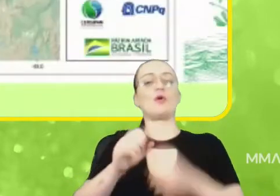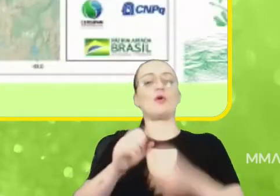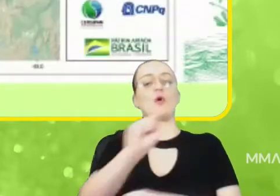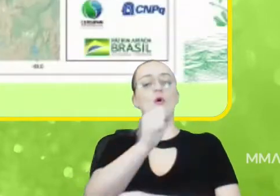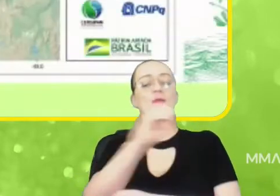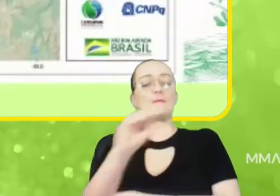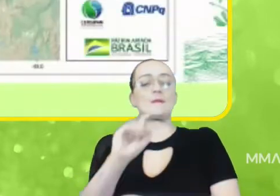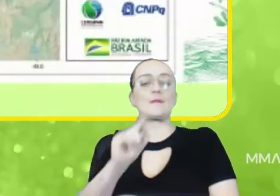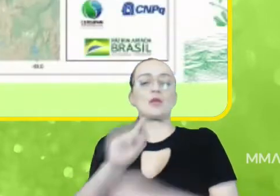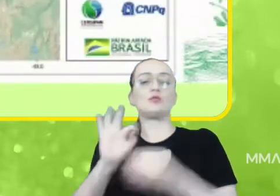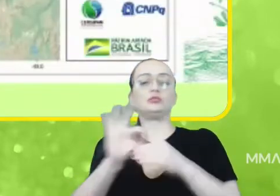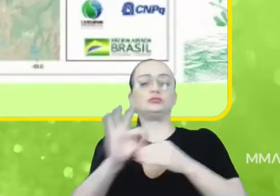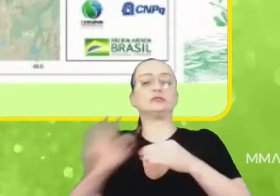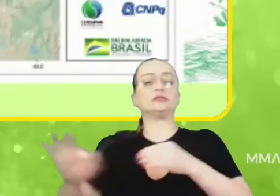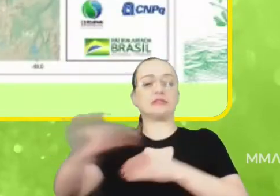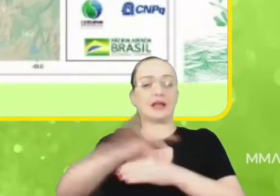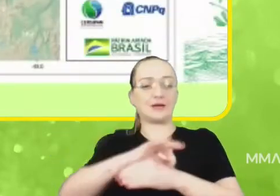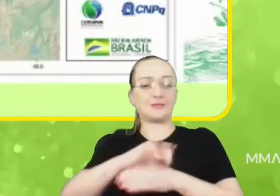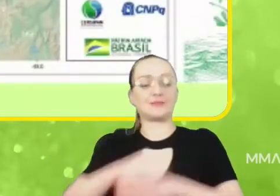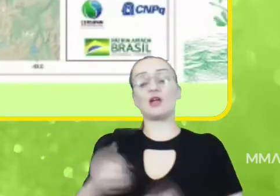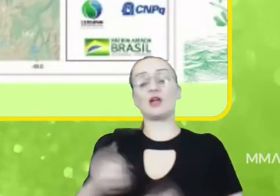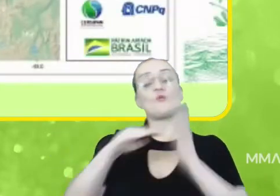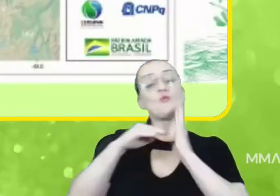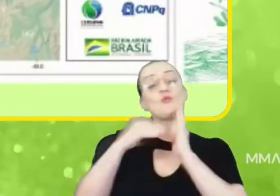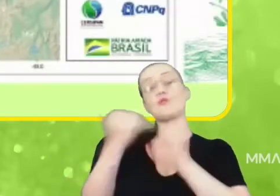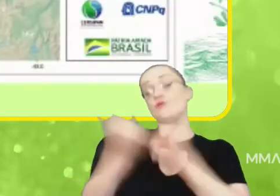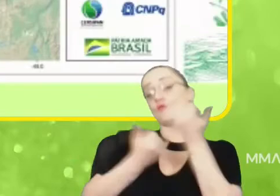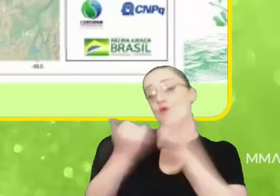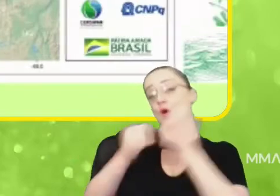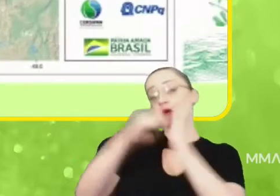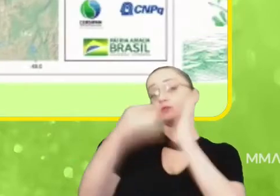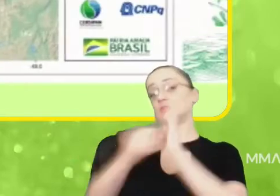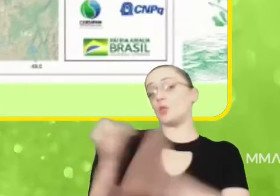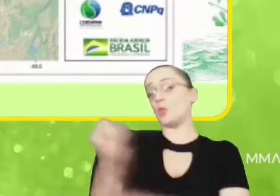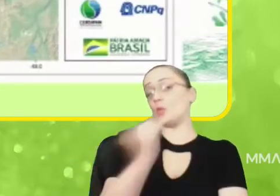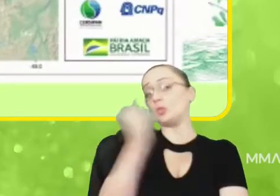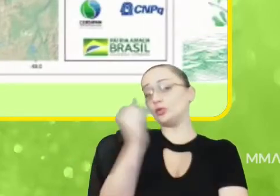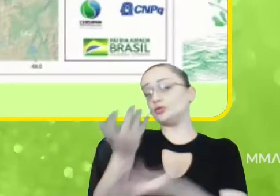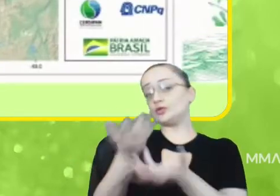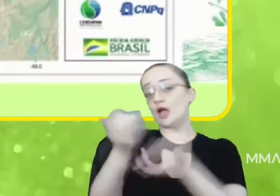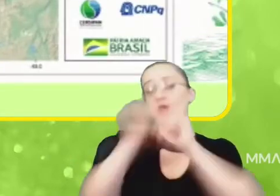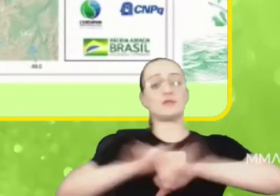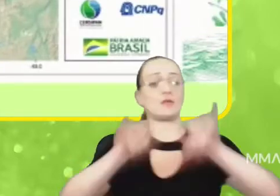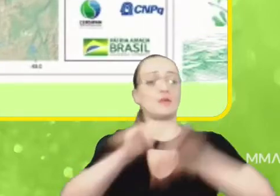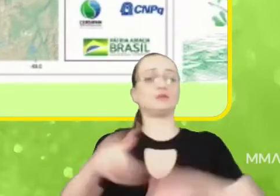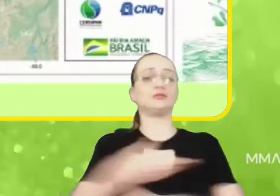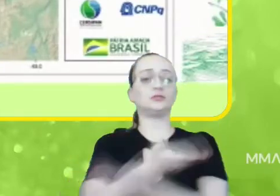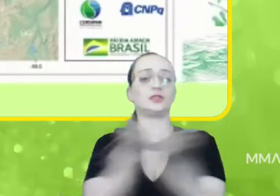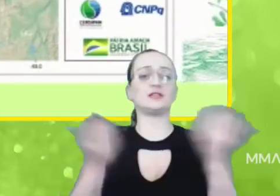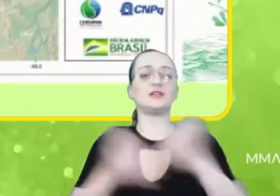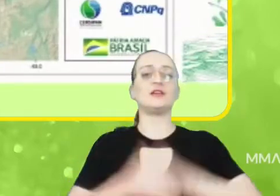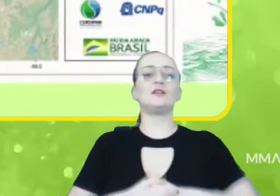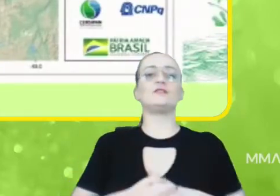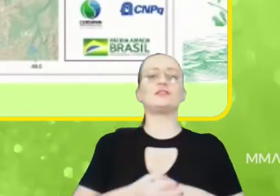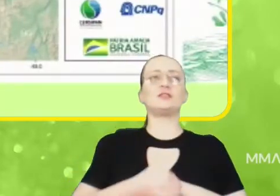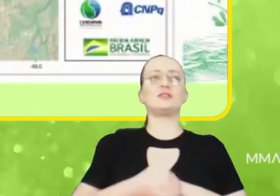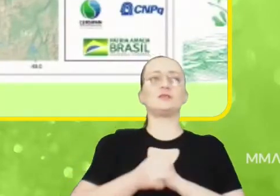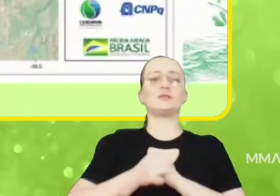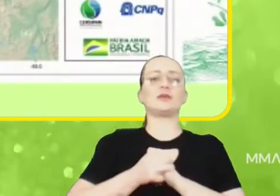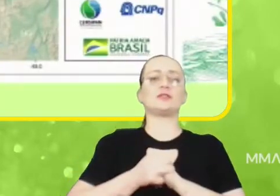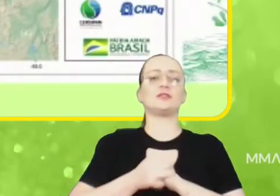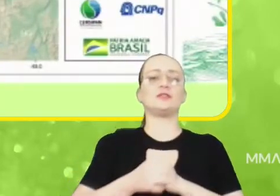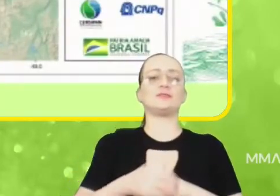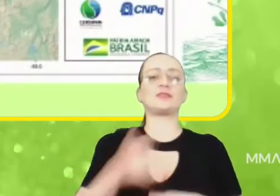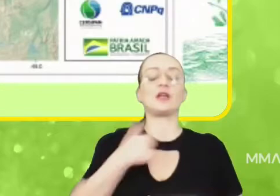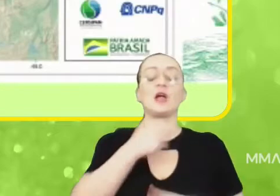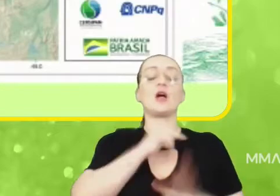E aqui um dado bastante importante que eu gostaria até de divulgar para vocês em primeira mão, já